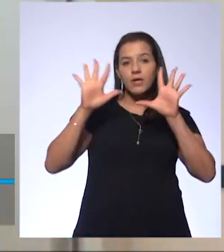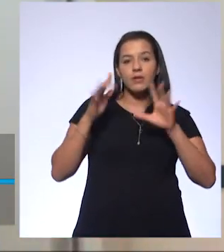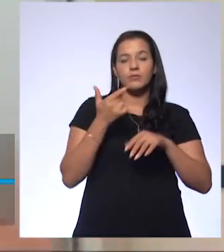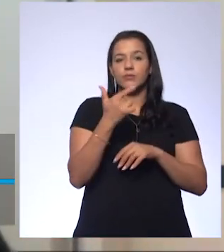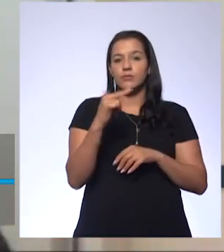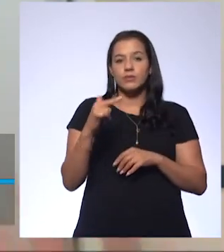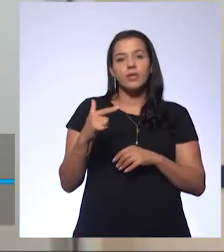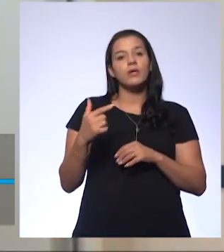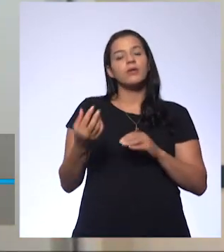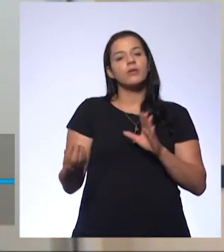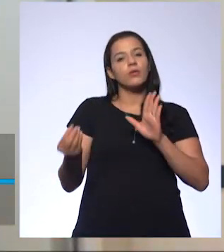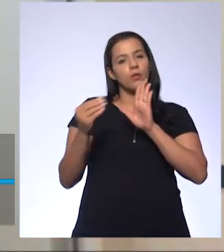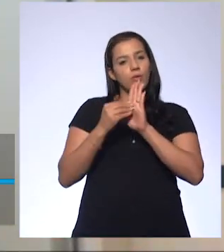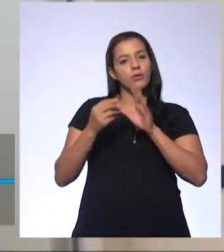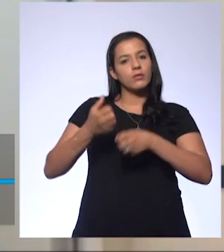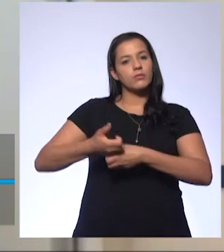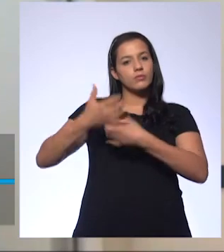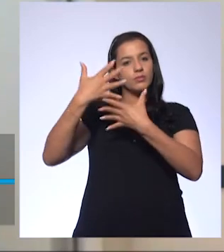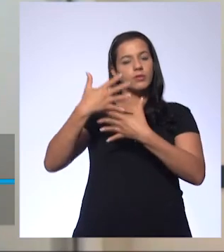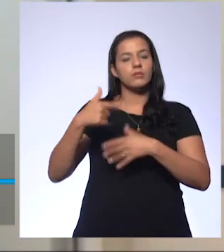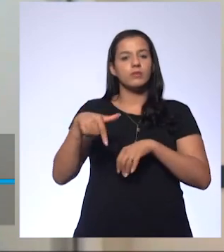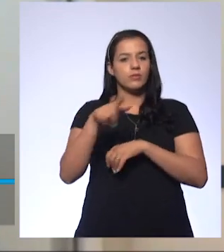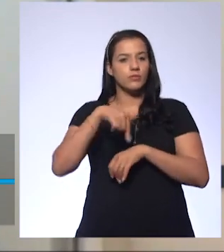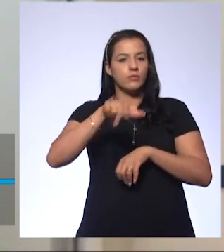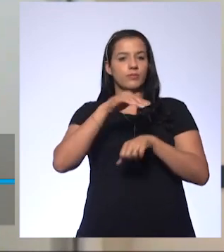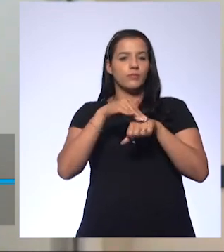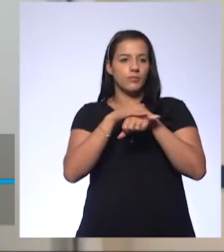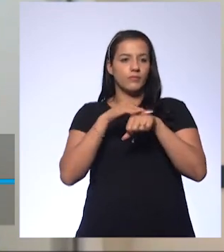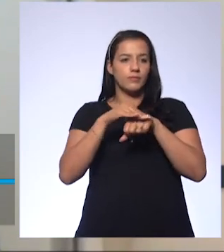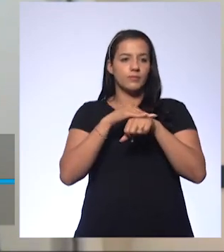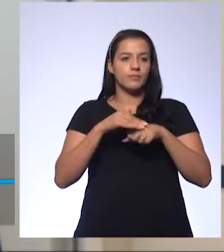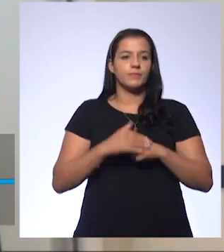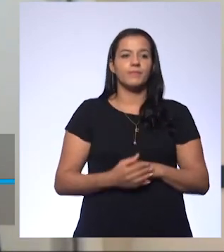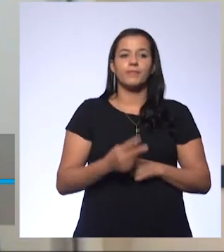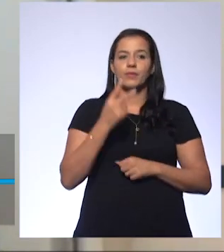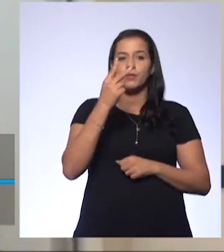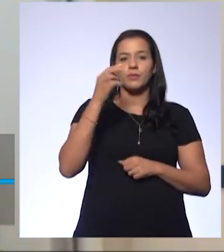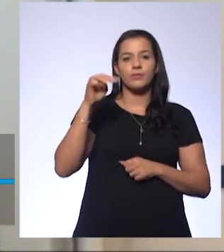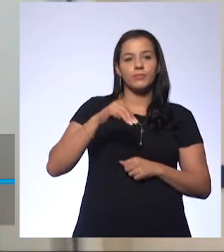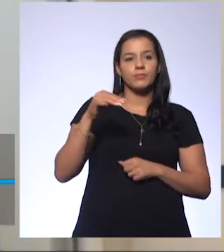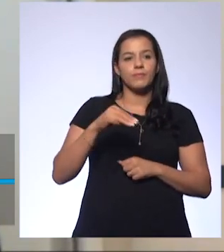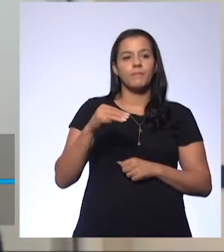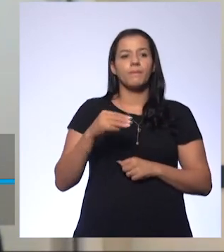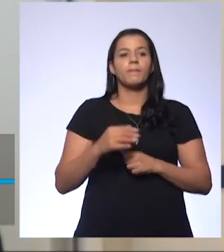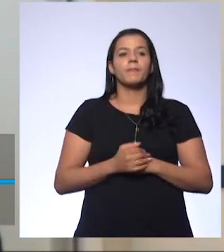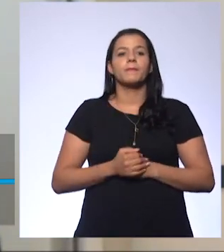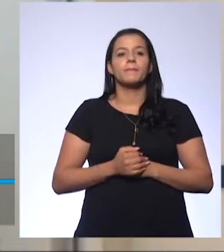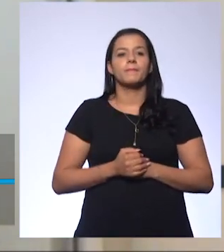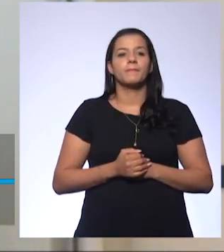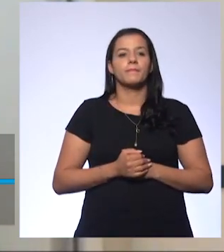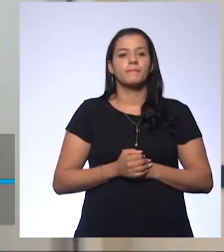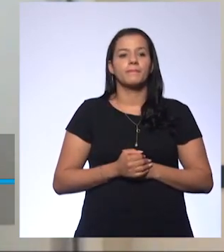também. E daí a gente vai comentando a respeito, tá? Então, a gente pode deixar uns dois minutinhos para essa interação, por gentileza.